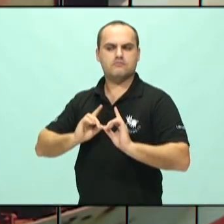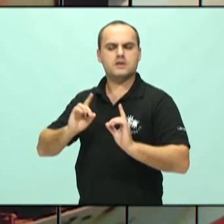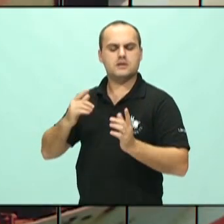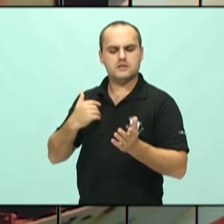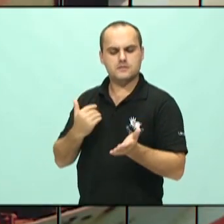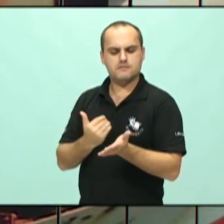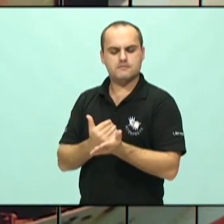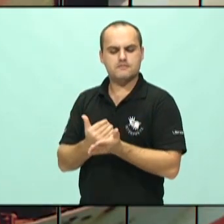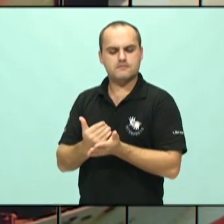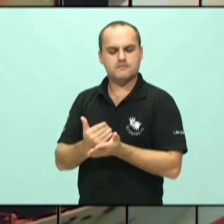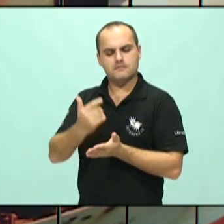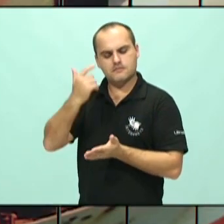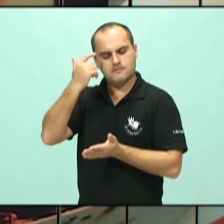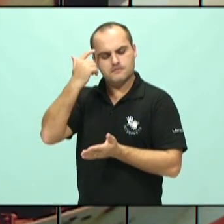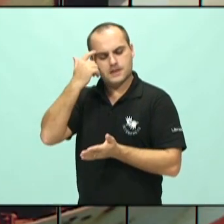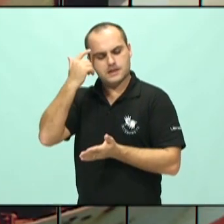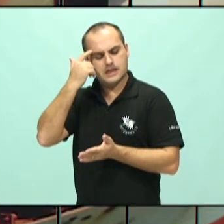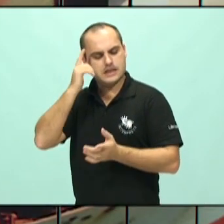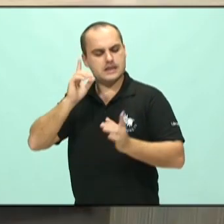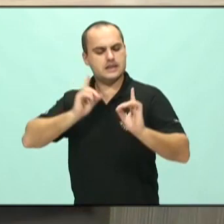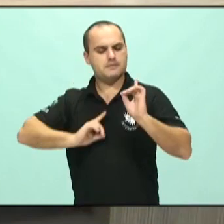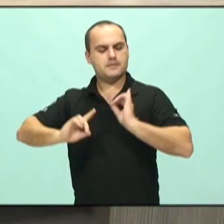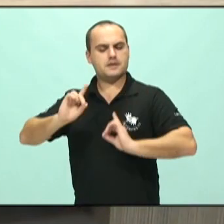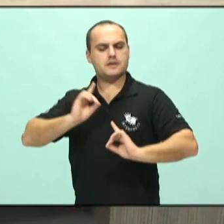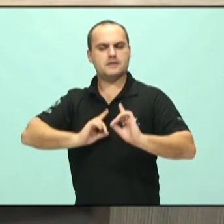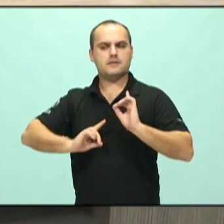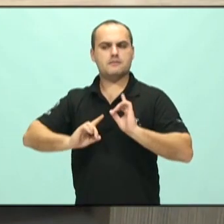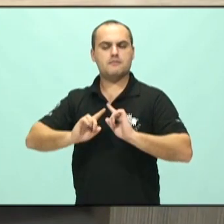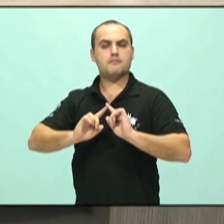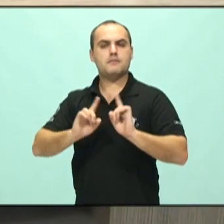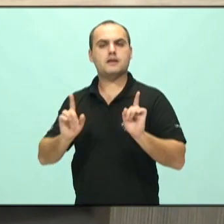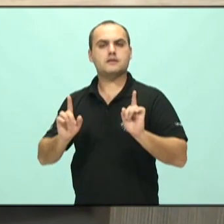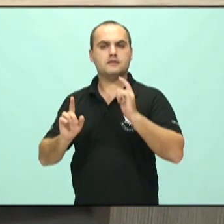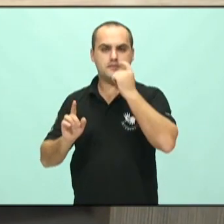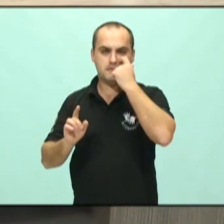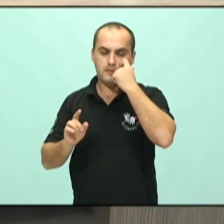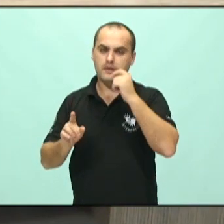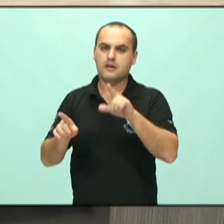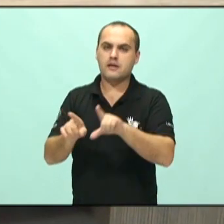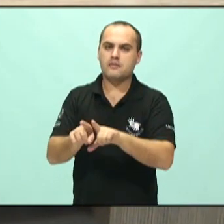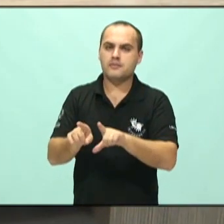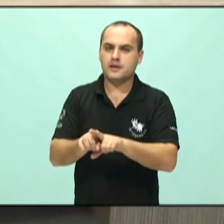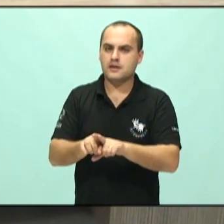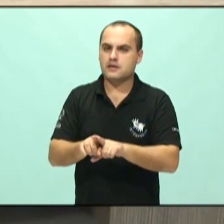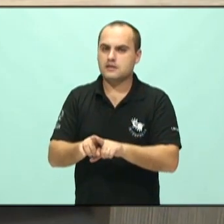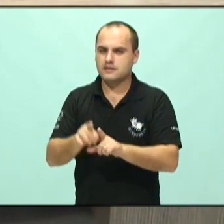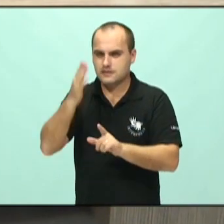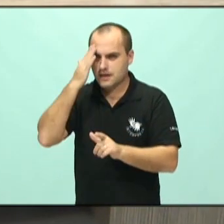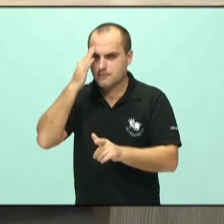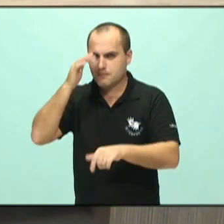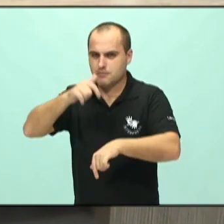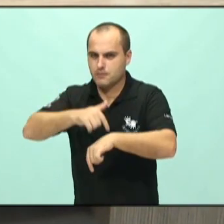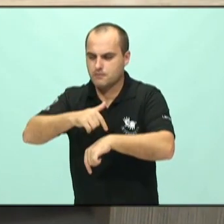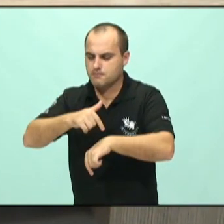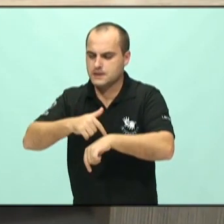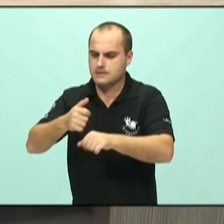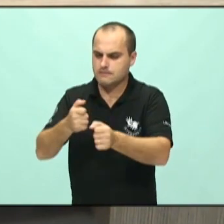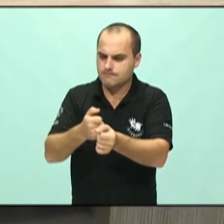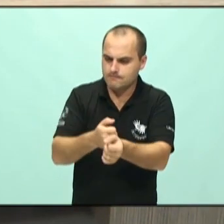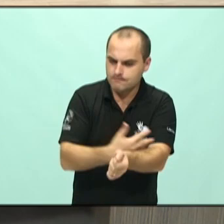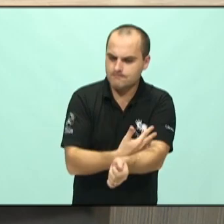anteriores ao estado depressivo, mas também em situações, em gatilhos, em emoções.